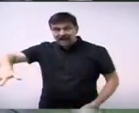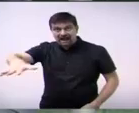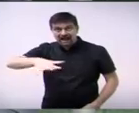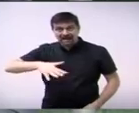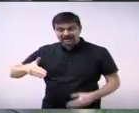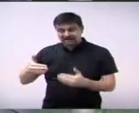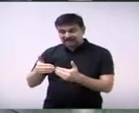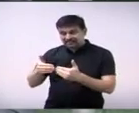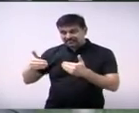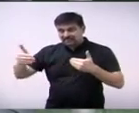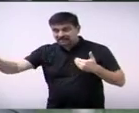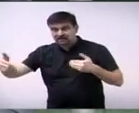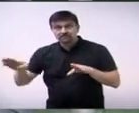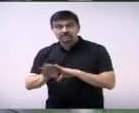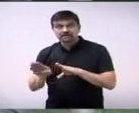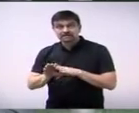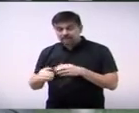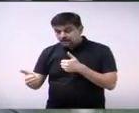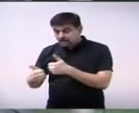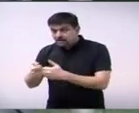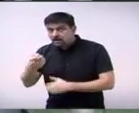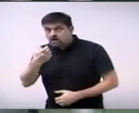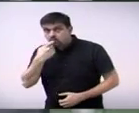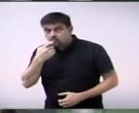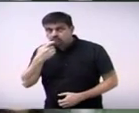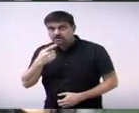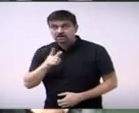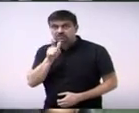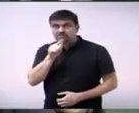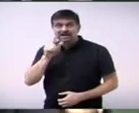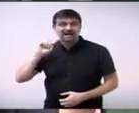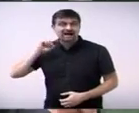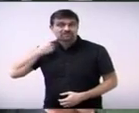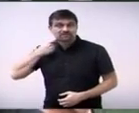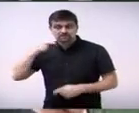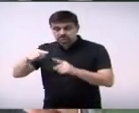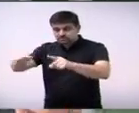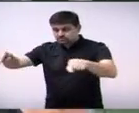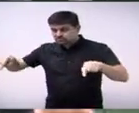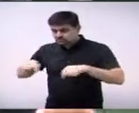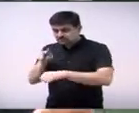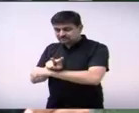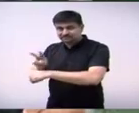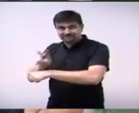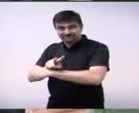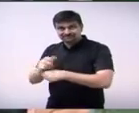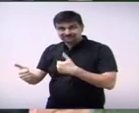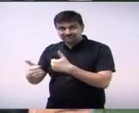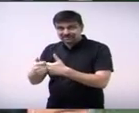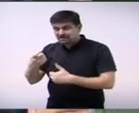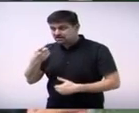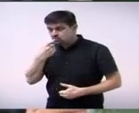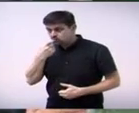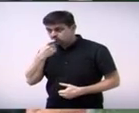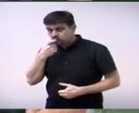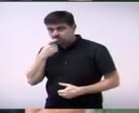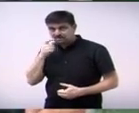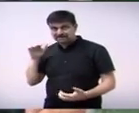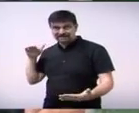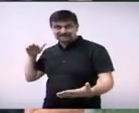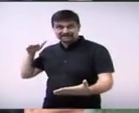encostar na estação de tratamento de esgotos e vai rumo ao aterro